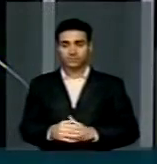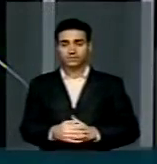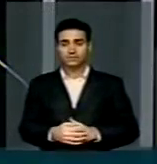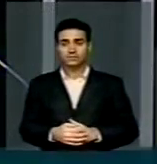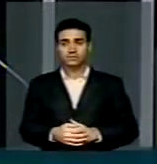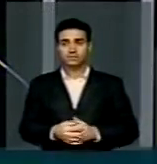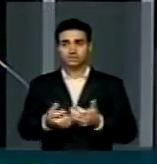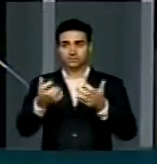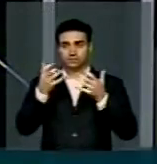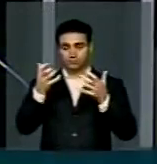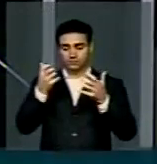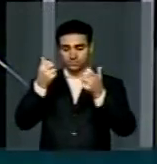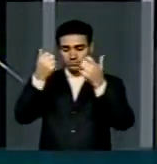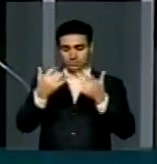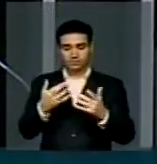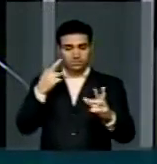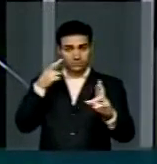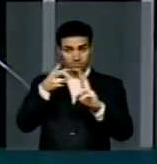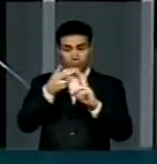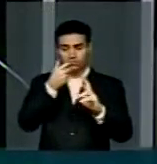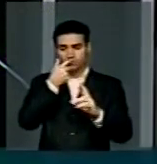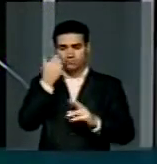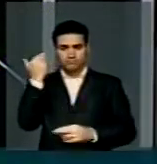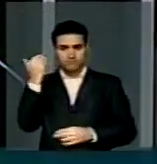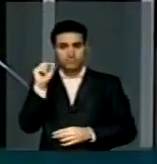fazer a seguinte referência, há poucos dias, a revista...